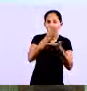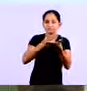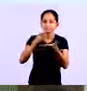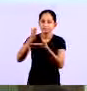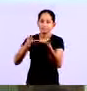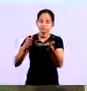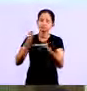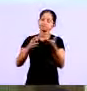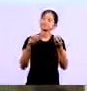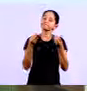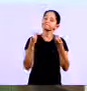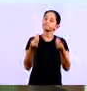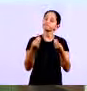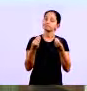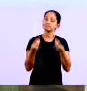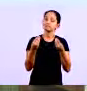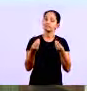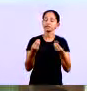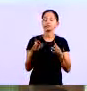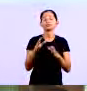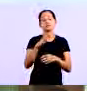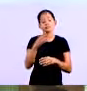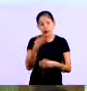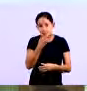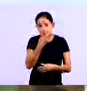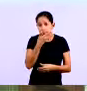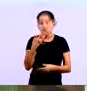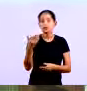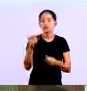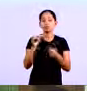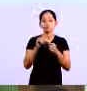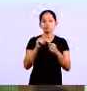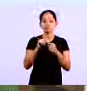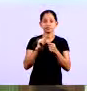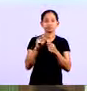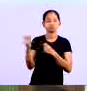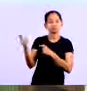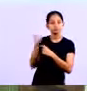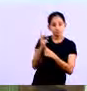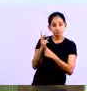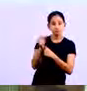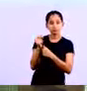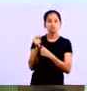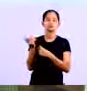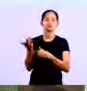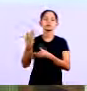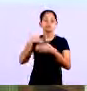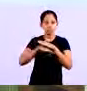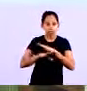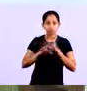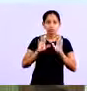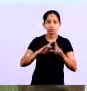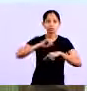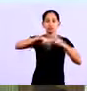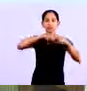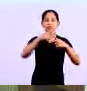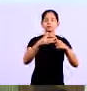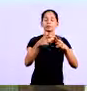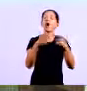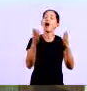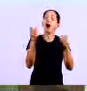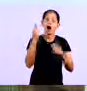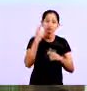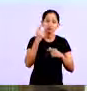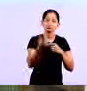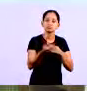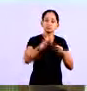em um volume maior no espaço-tempo, então é melhor que você se calce, você busque recursos para poder cobrir isso. A gente trabalhou na aula anterior que